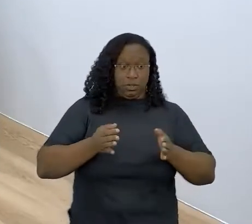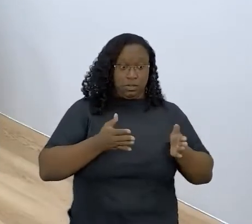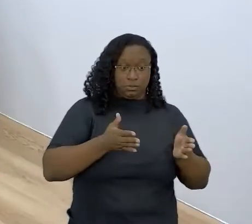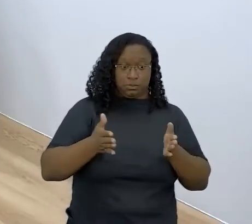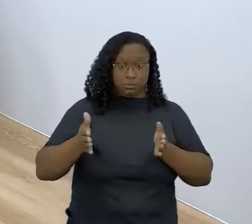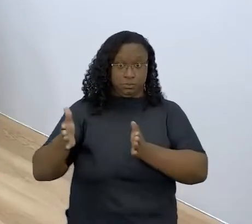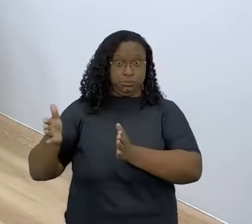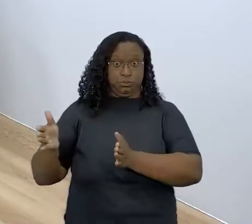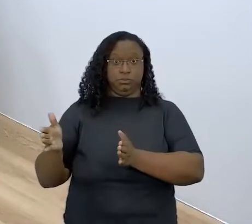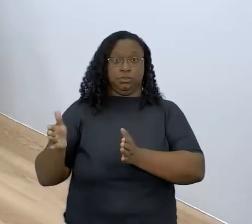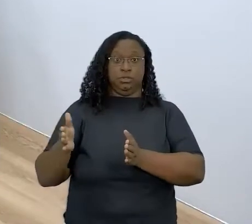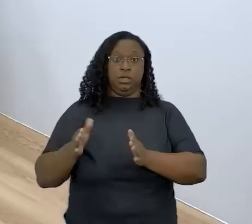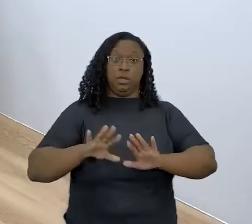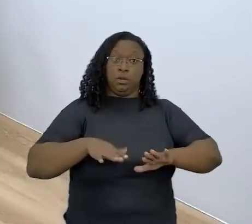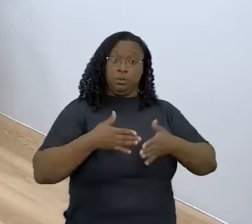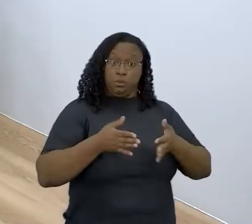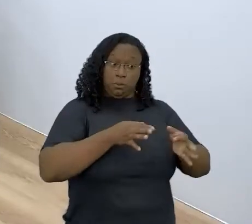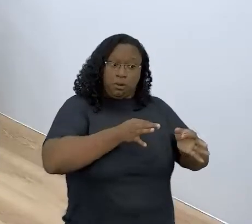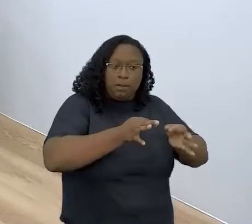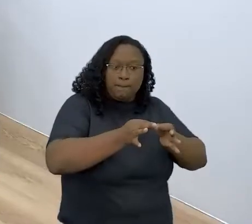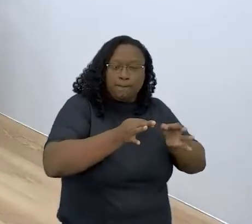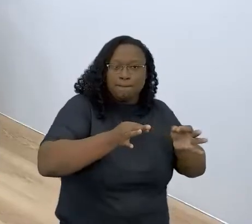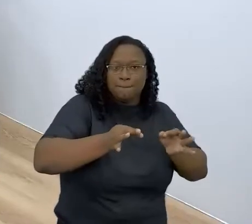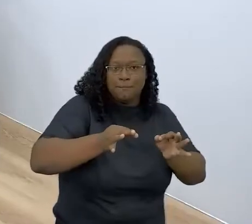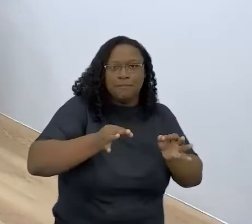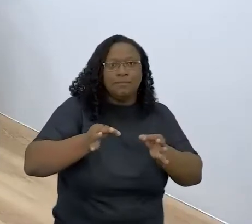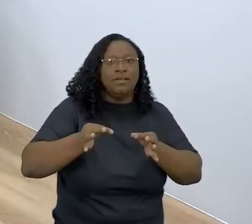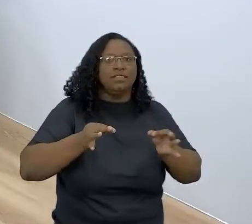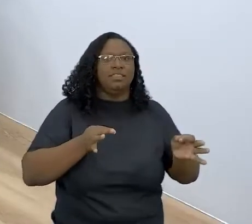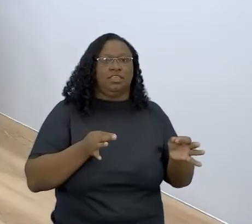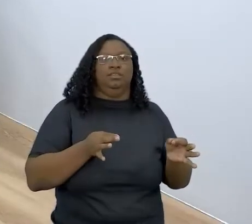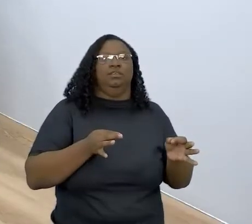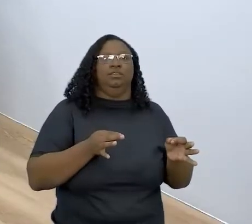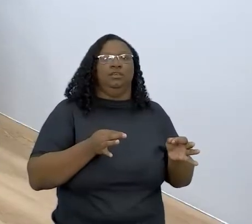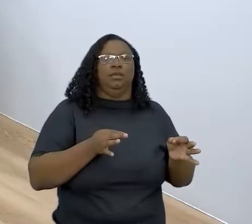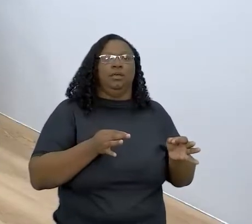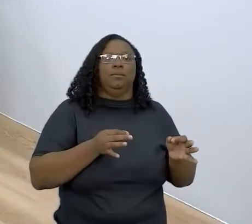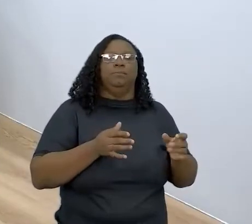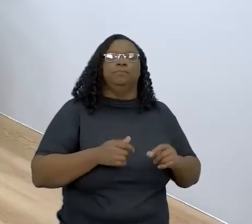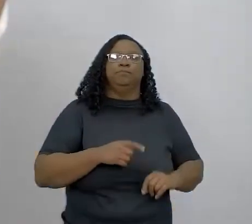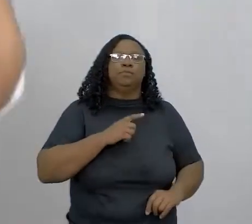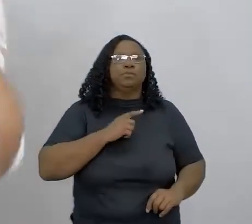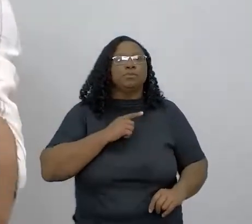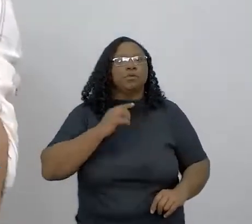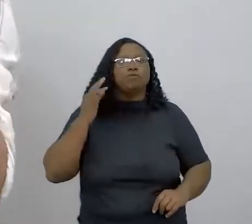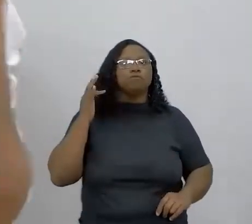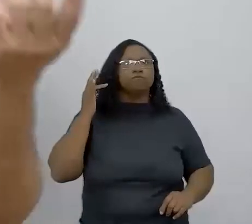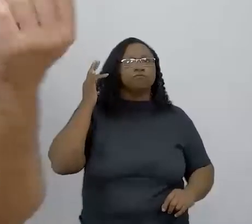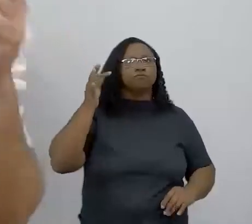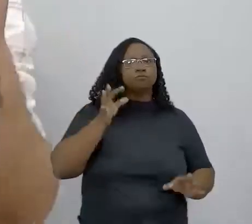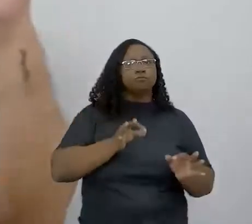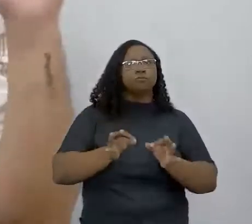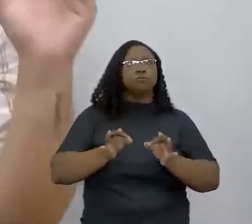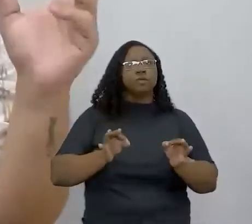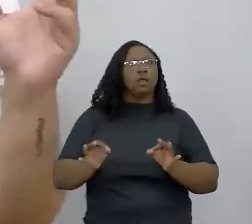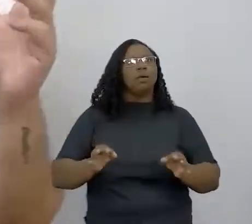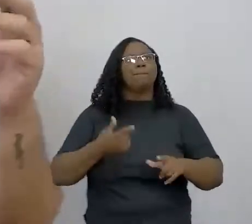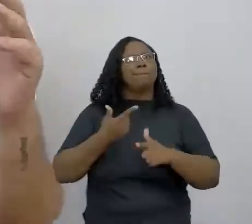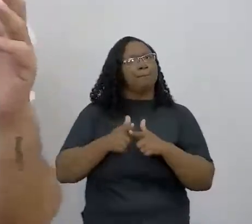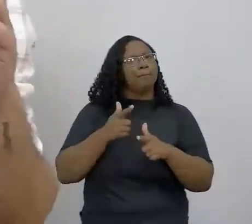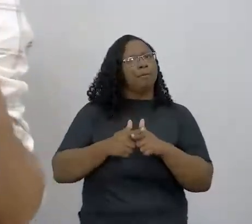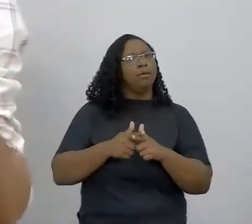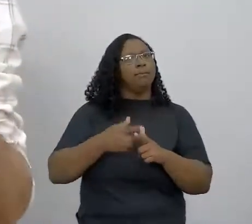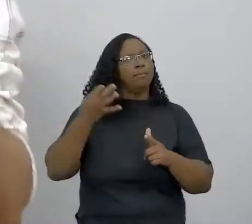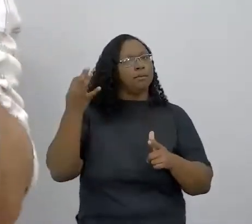trabalha com planejamento, a gente se torna aí preparado para resolver problemas futuros, né? Planejar é quase que prever o